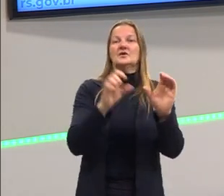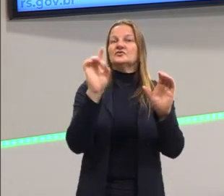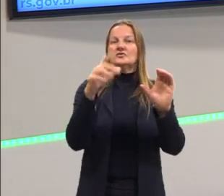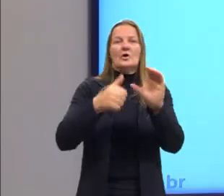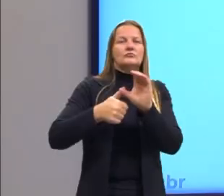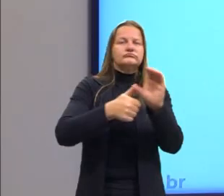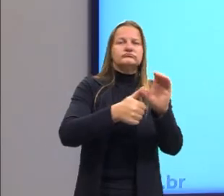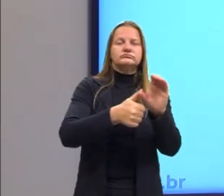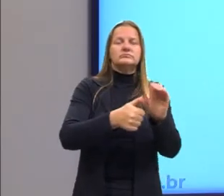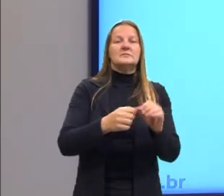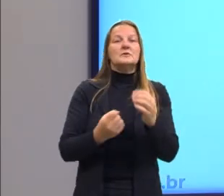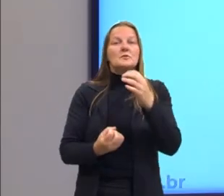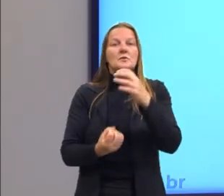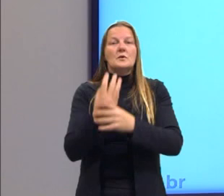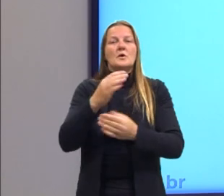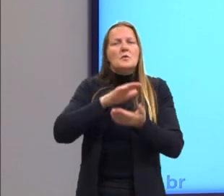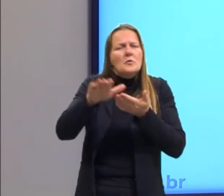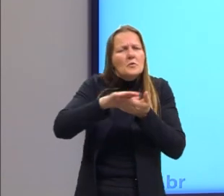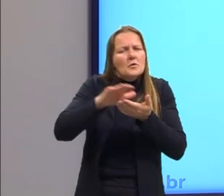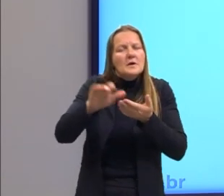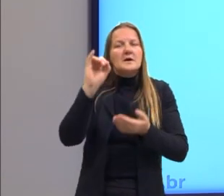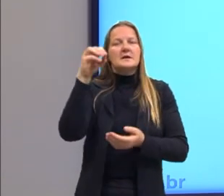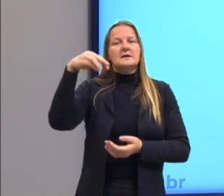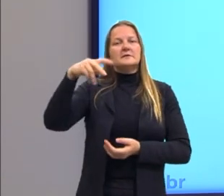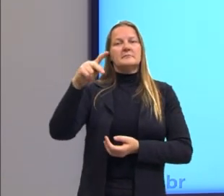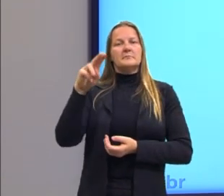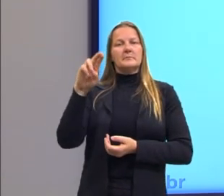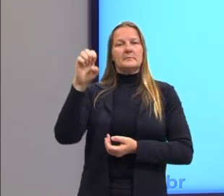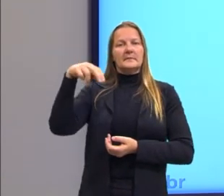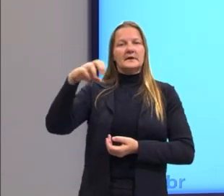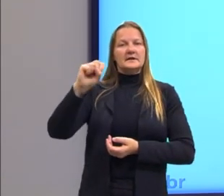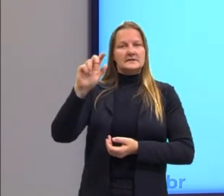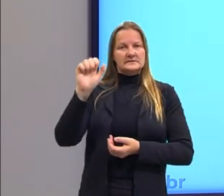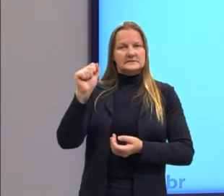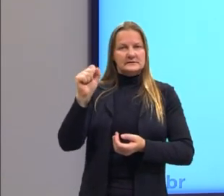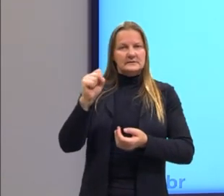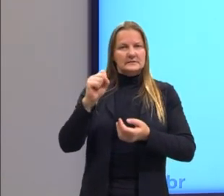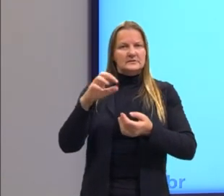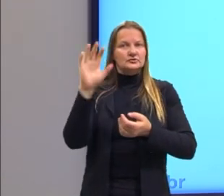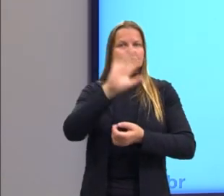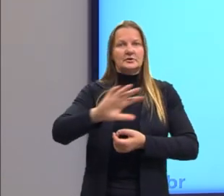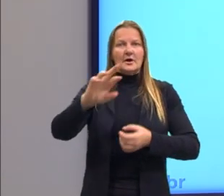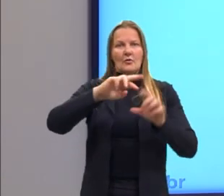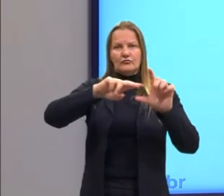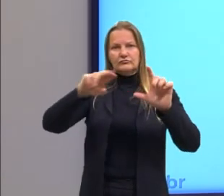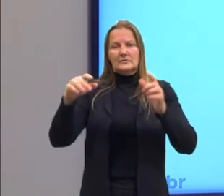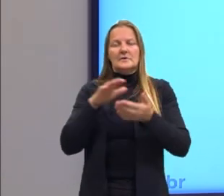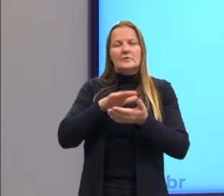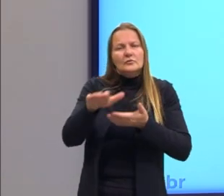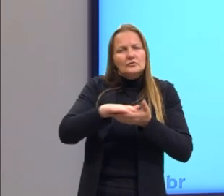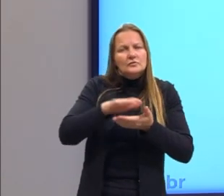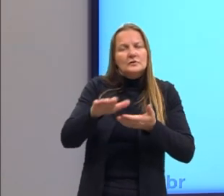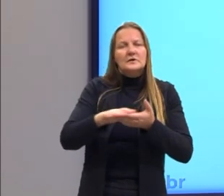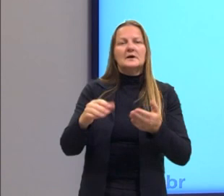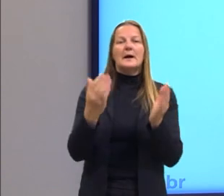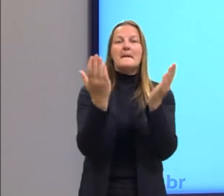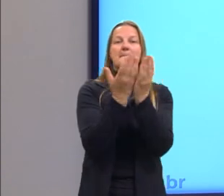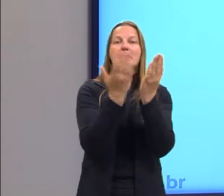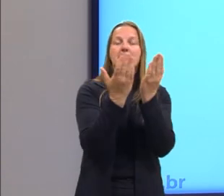invenção da imprensa é um fator que... Vejam só, a Bíblia é escrita em grego,